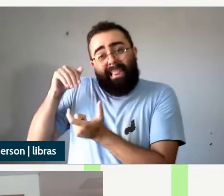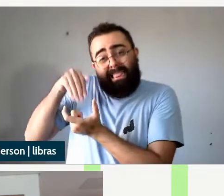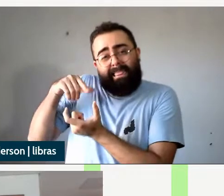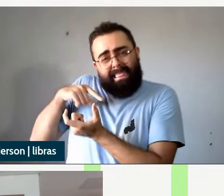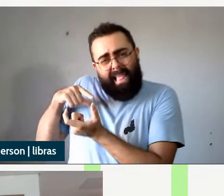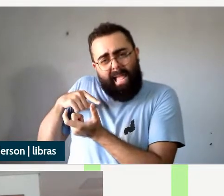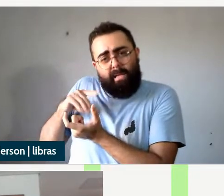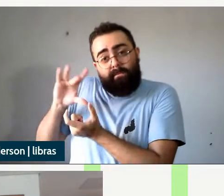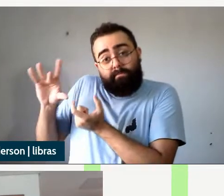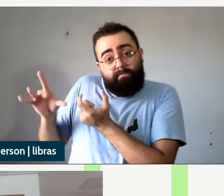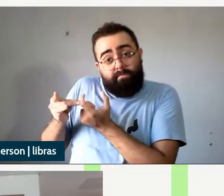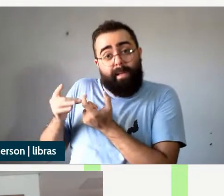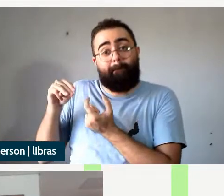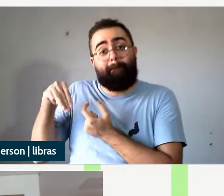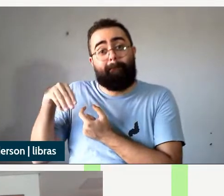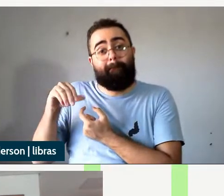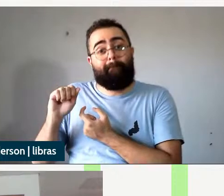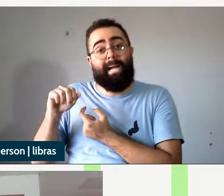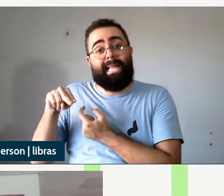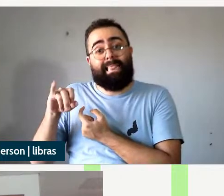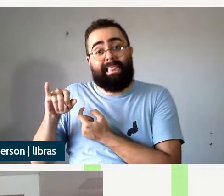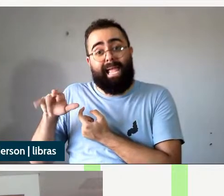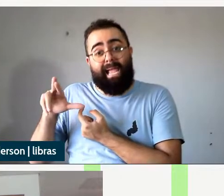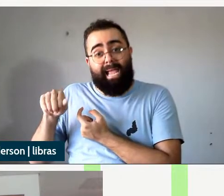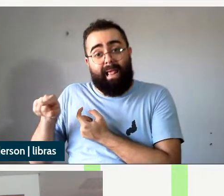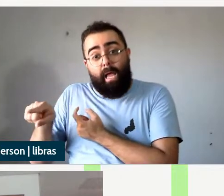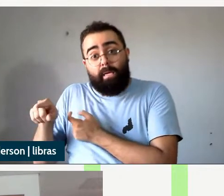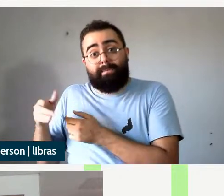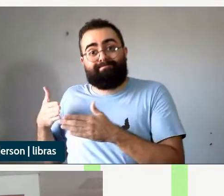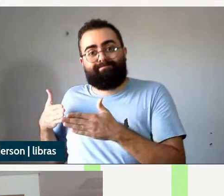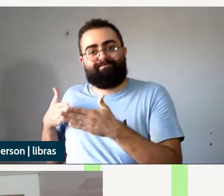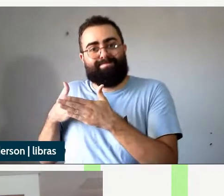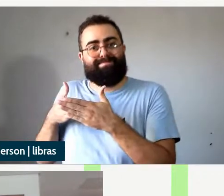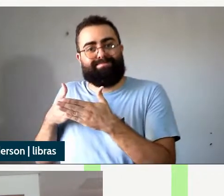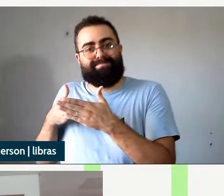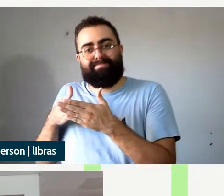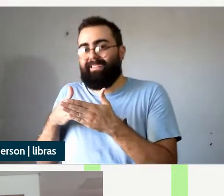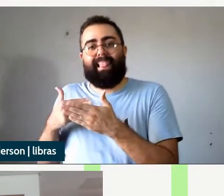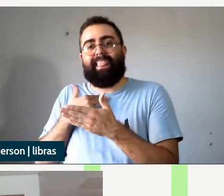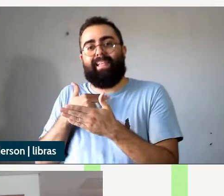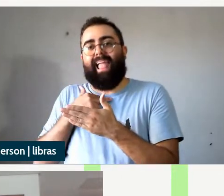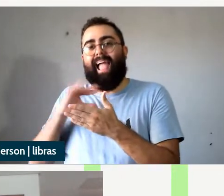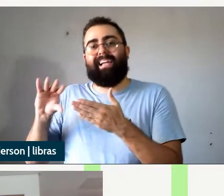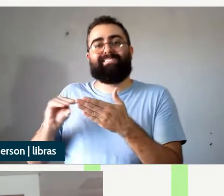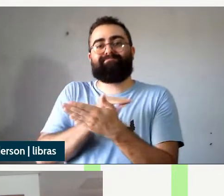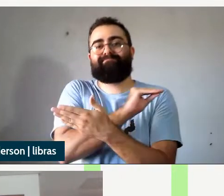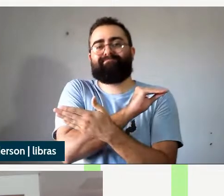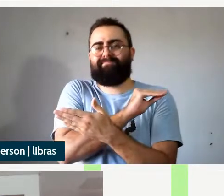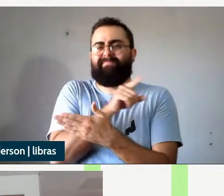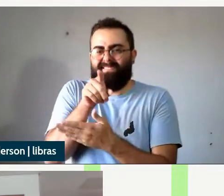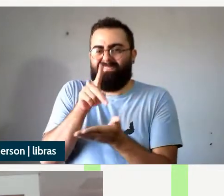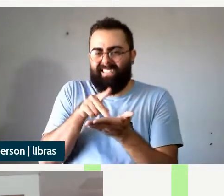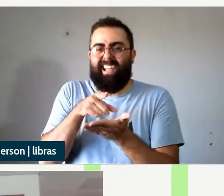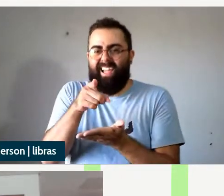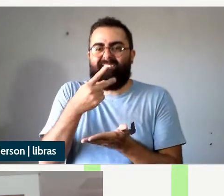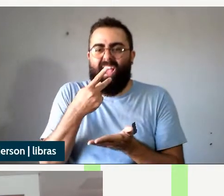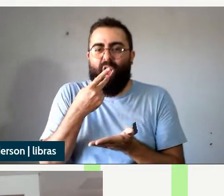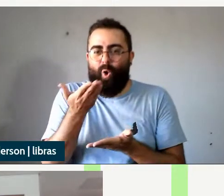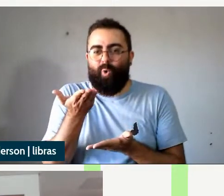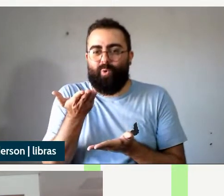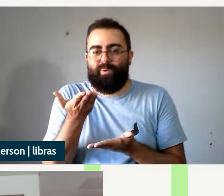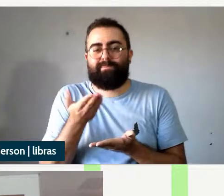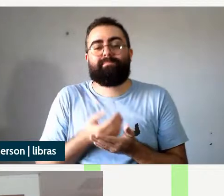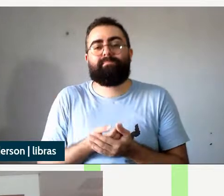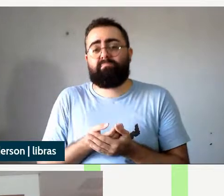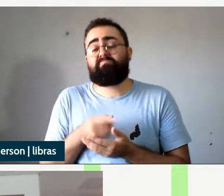maneira específica ela barra a realização da alternância se eu entendi essa é a restrição interessante